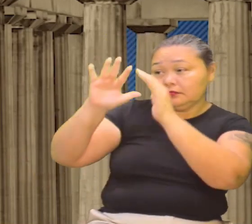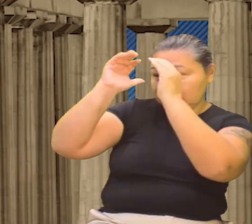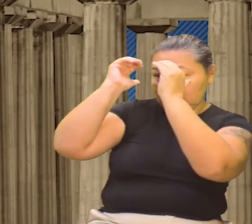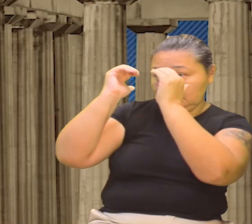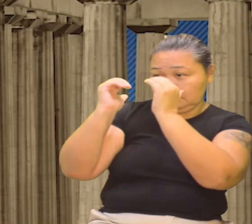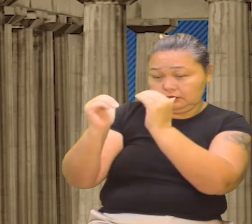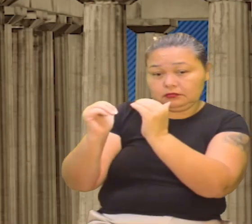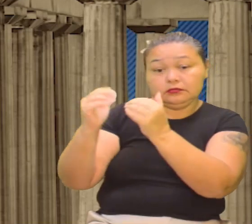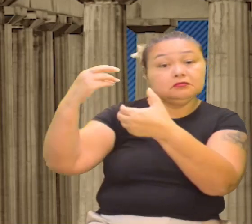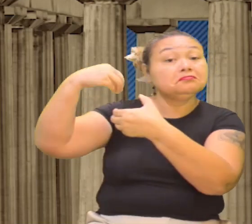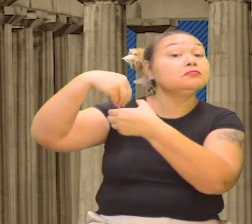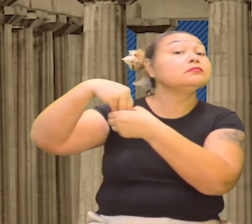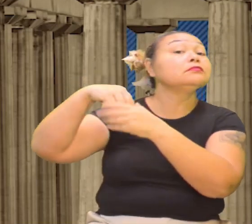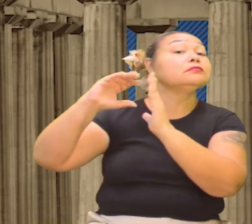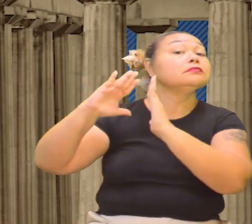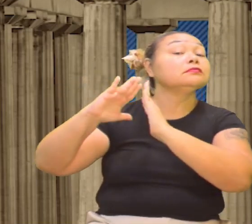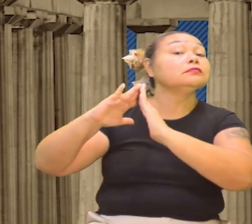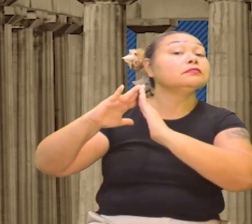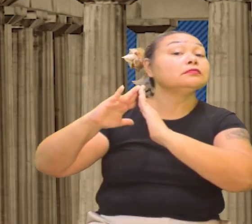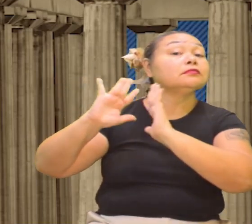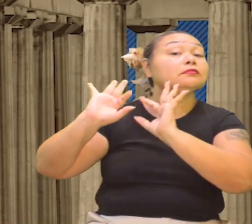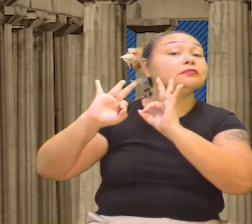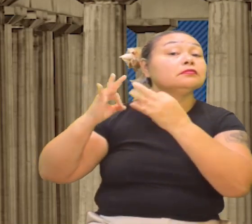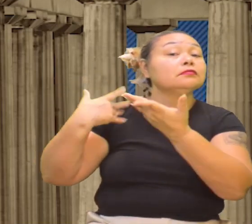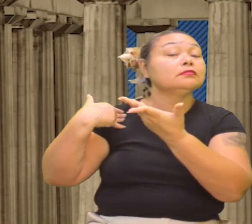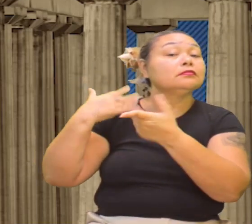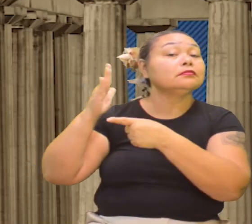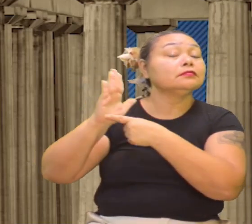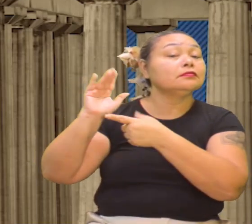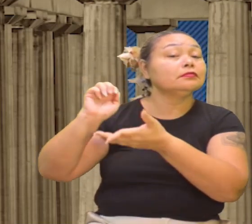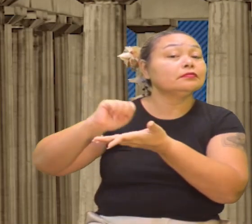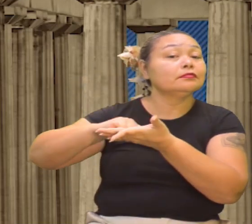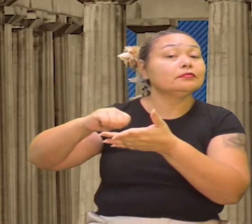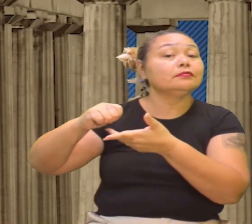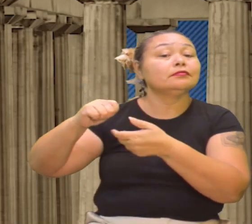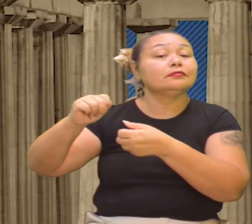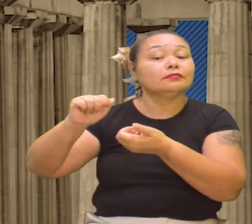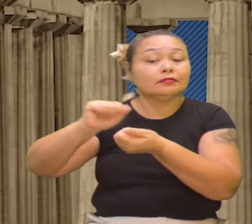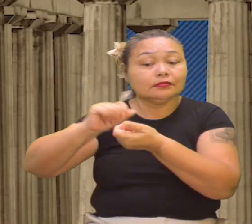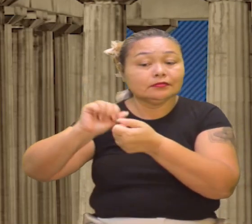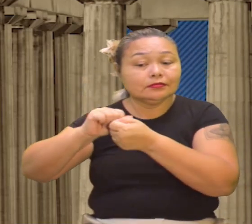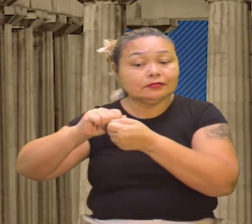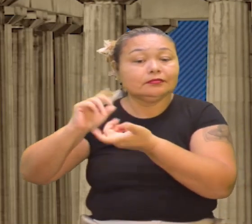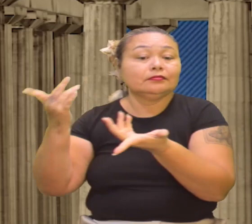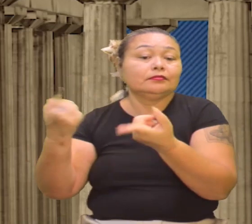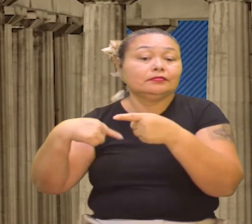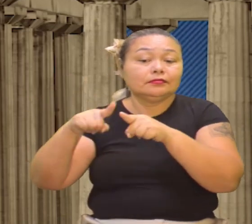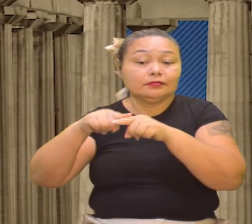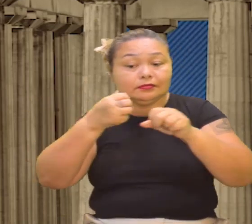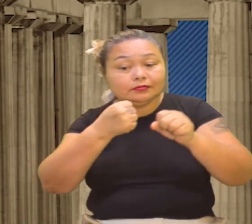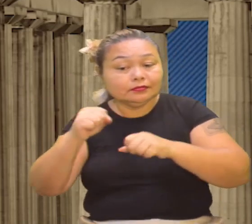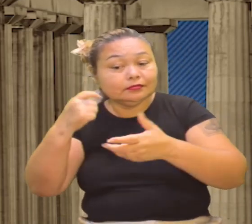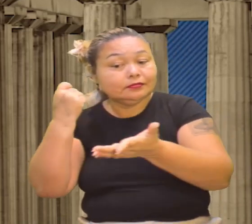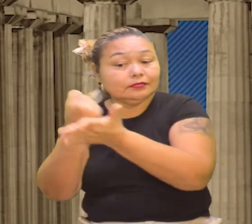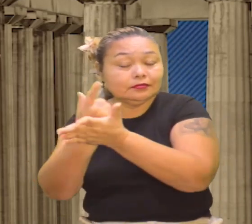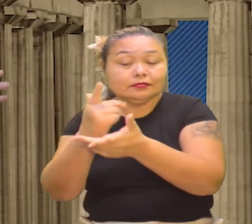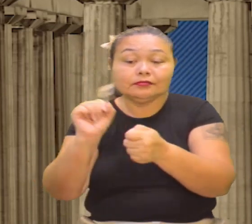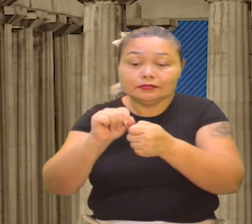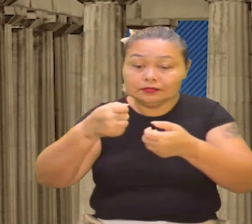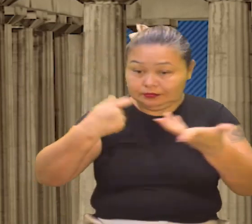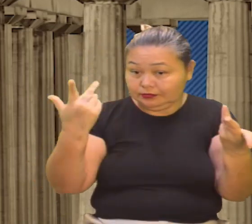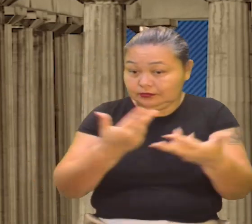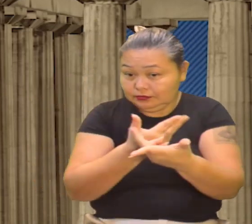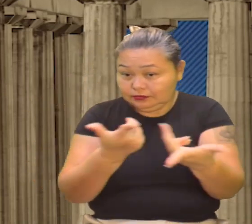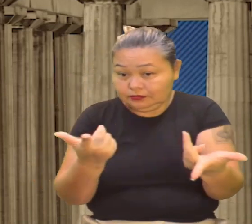leis que regem lá dentro. Tem que ajudar a lavar louça, passar pano, fazer as compras e ajudar em